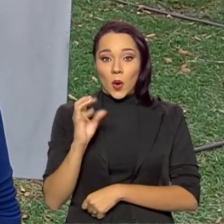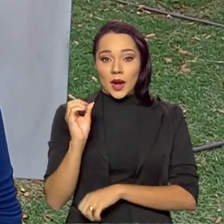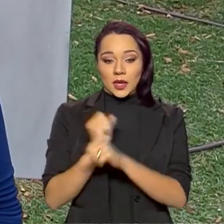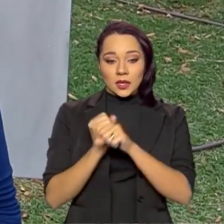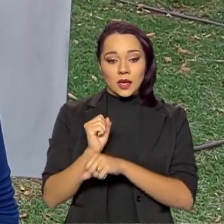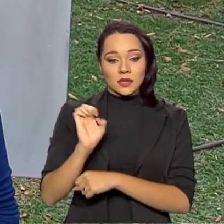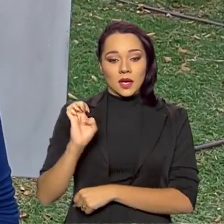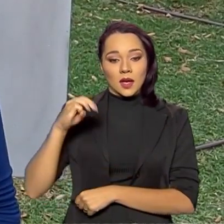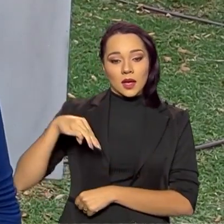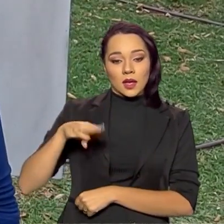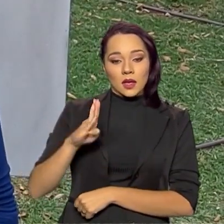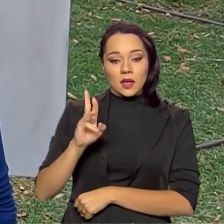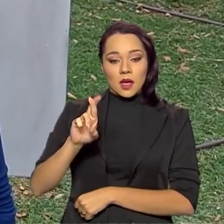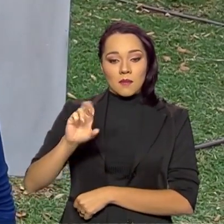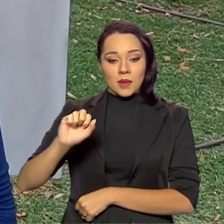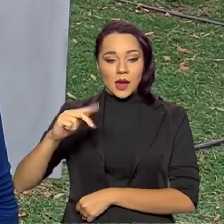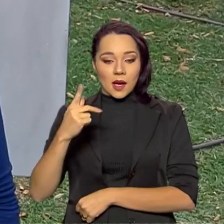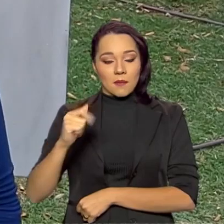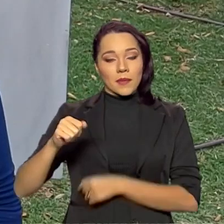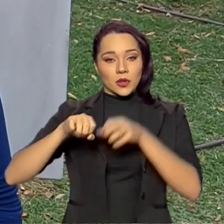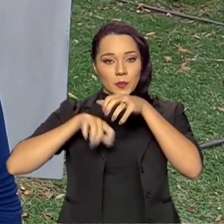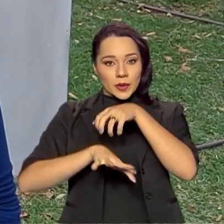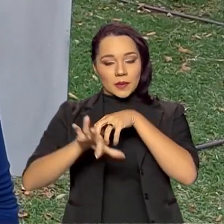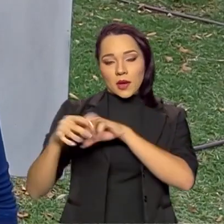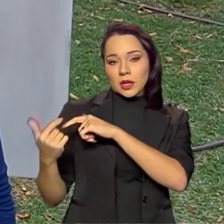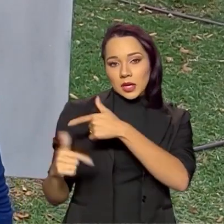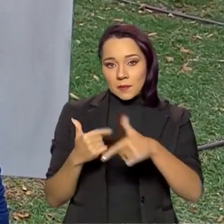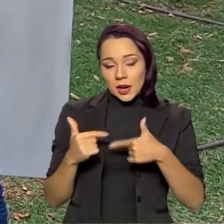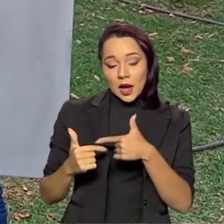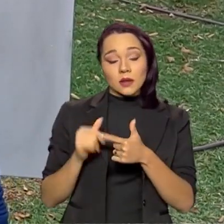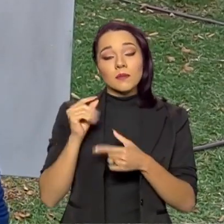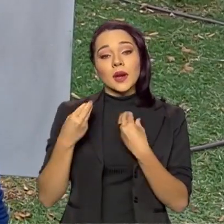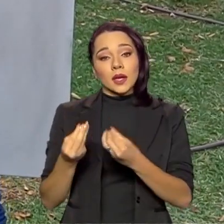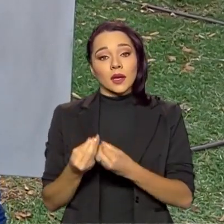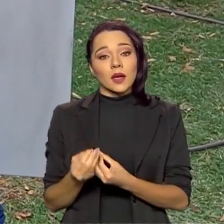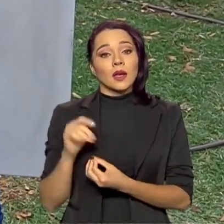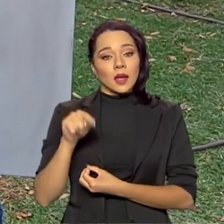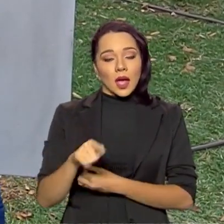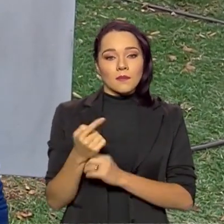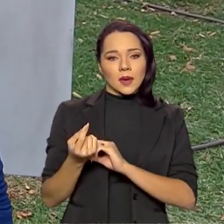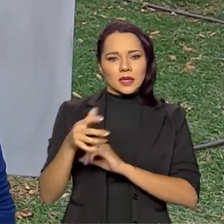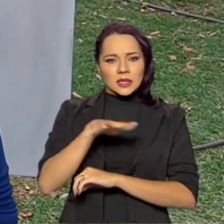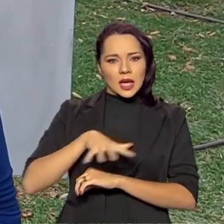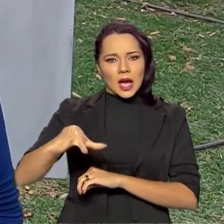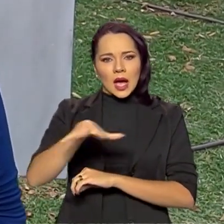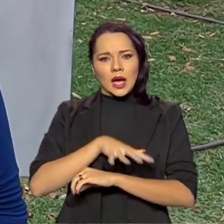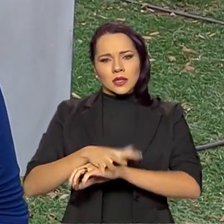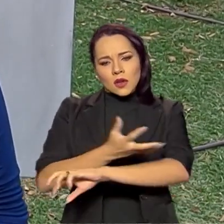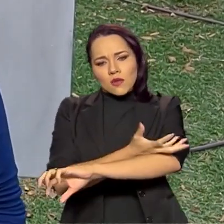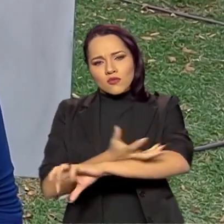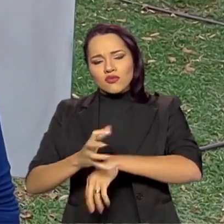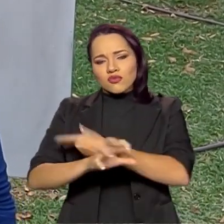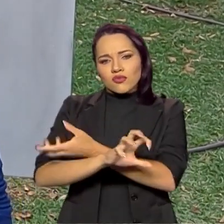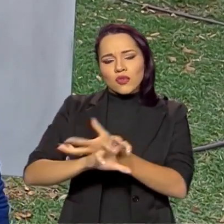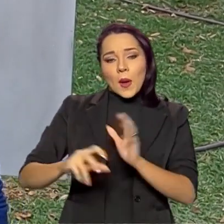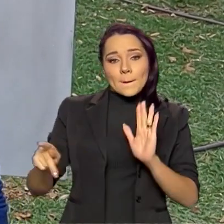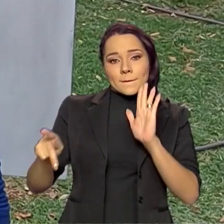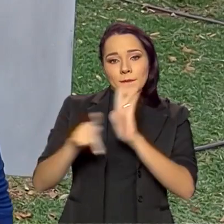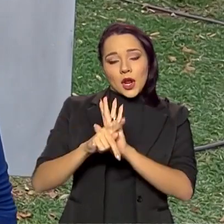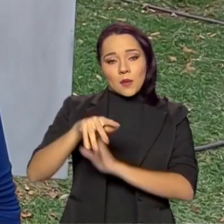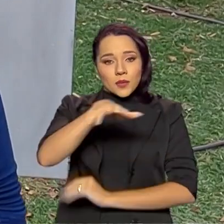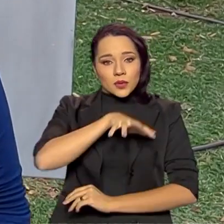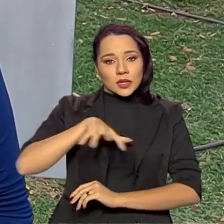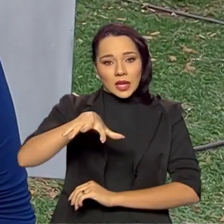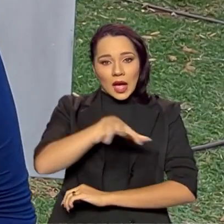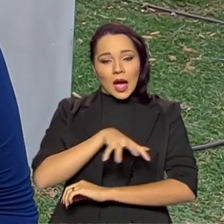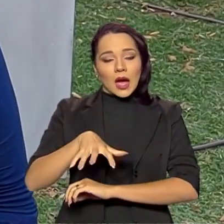Embrapa Pantanal tem atuado para que os recursos forrageiros nativos, das pastagens